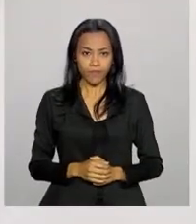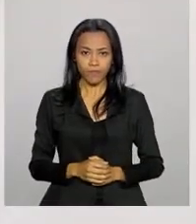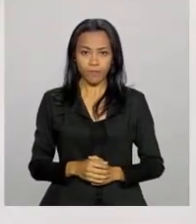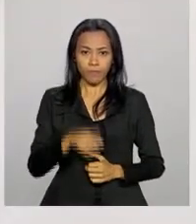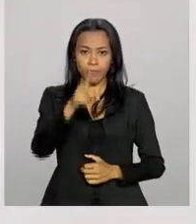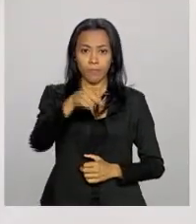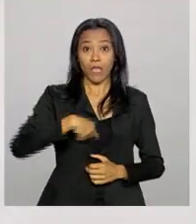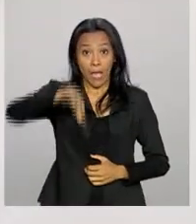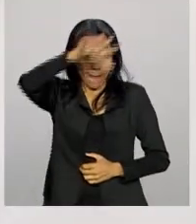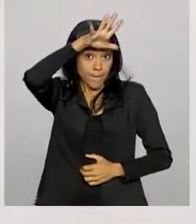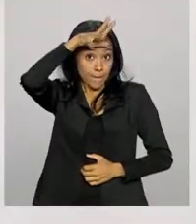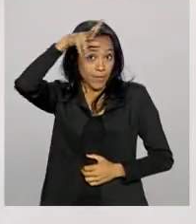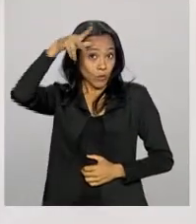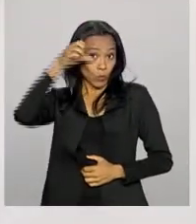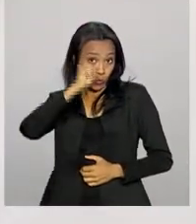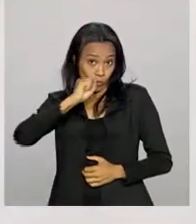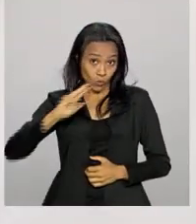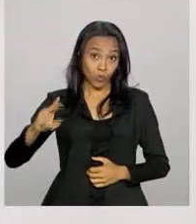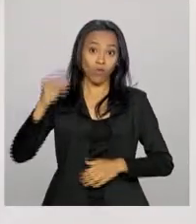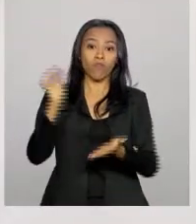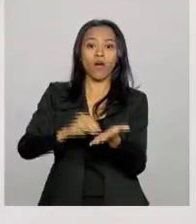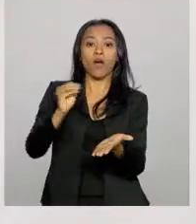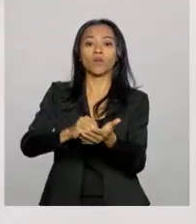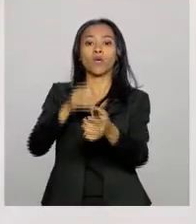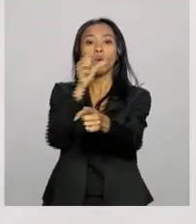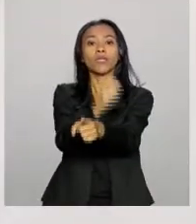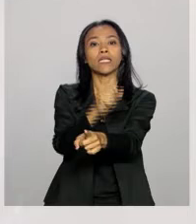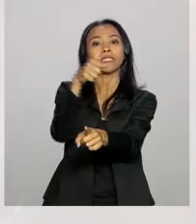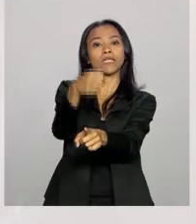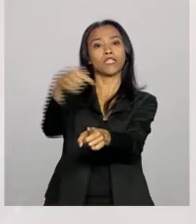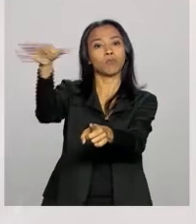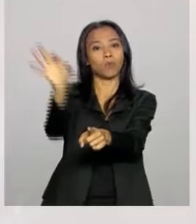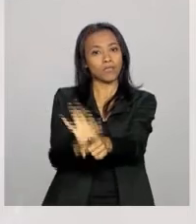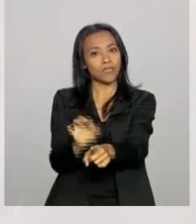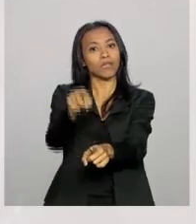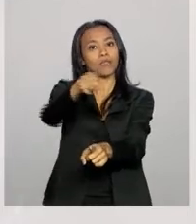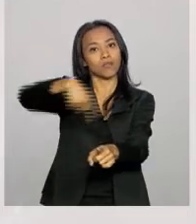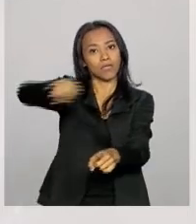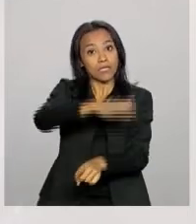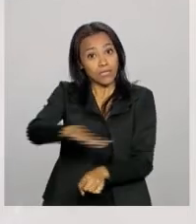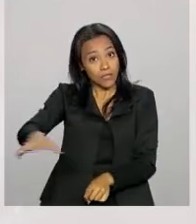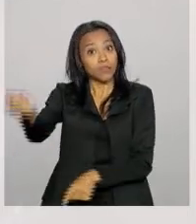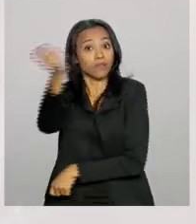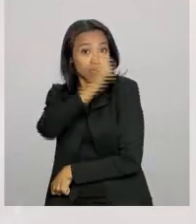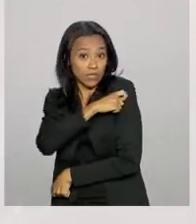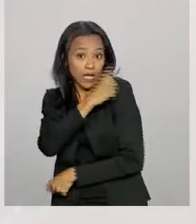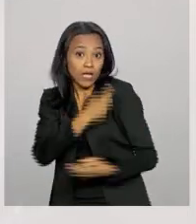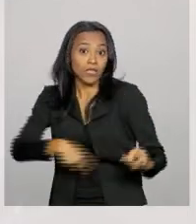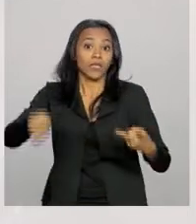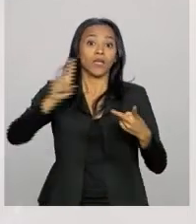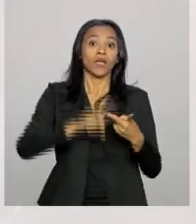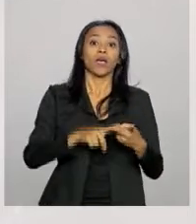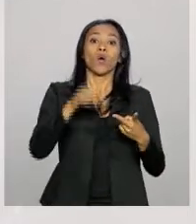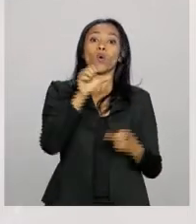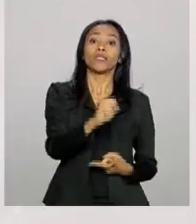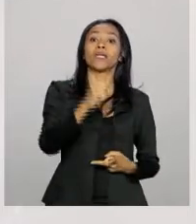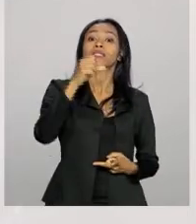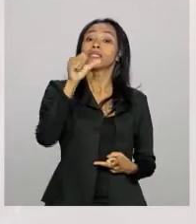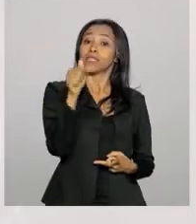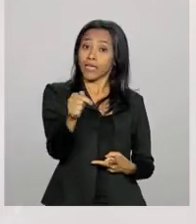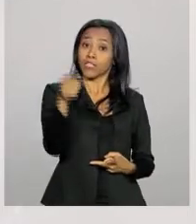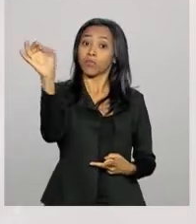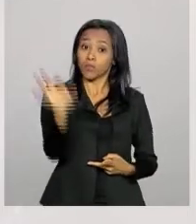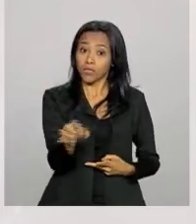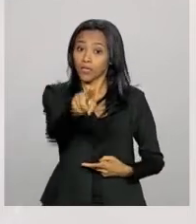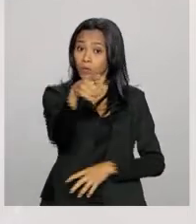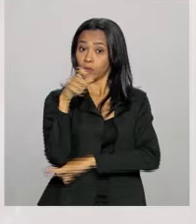Mato Grosso do Sul, ainda faltam 87% das crianças a serem vacinadas. 87% também para